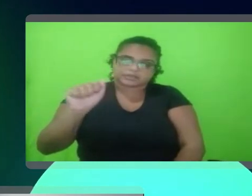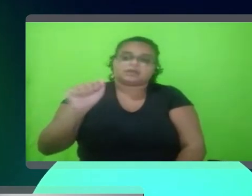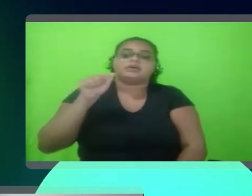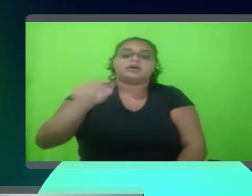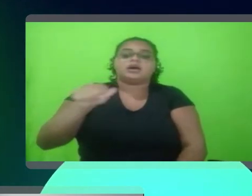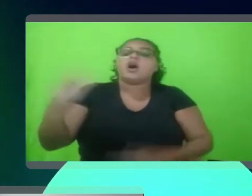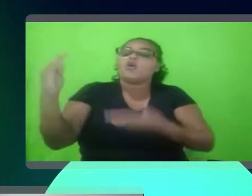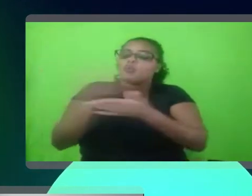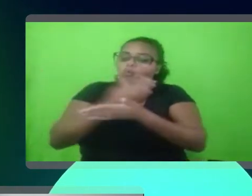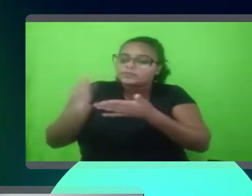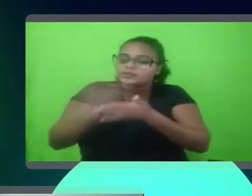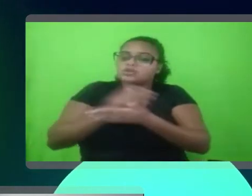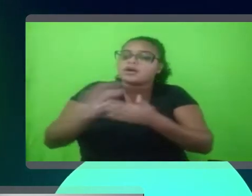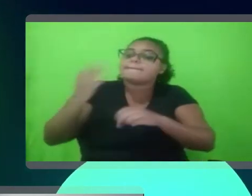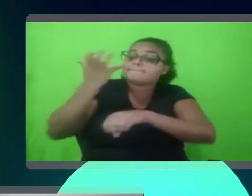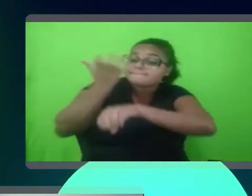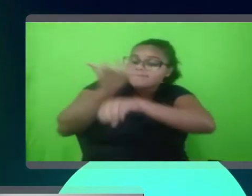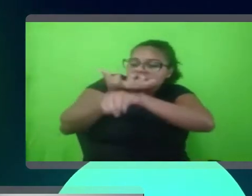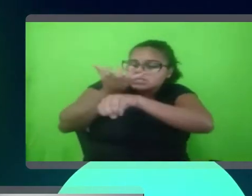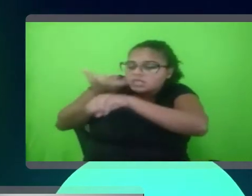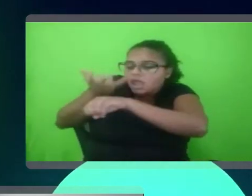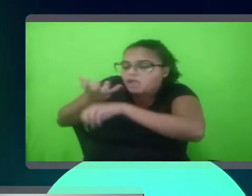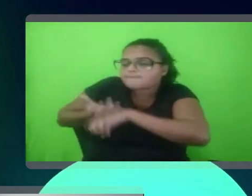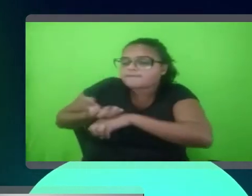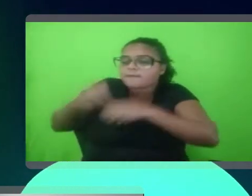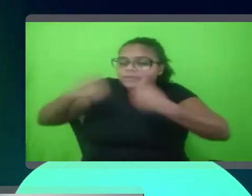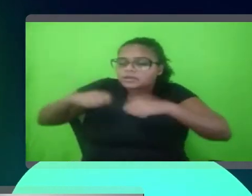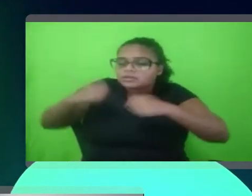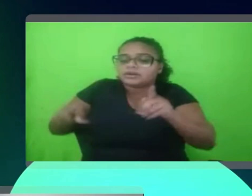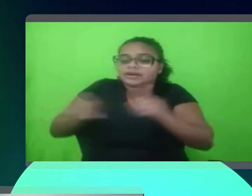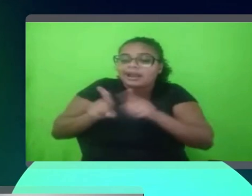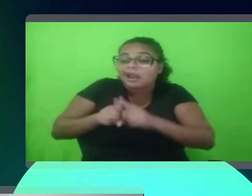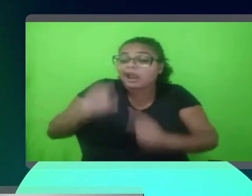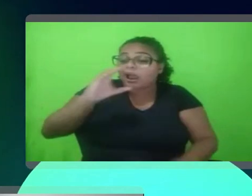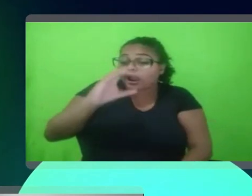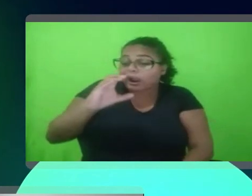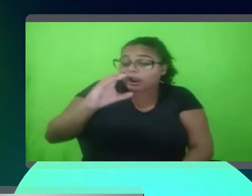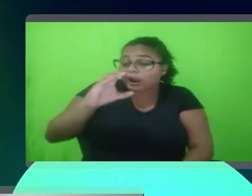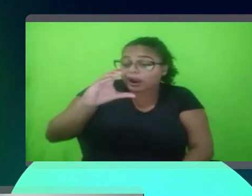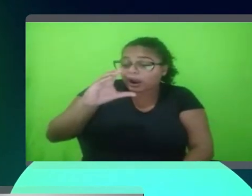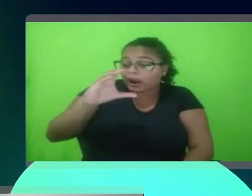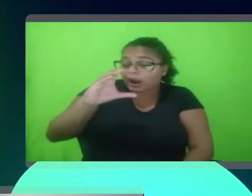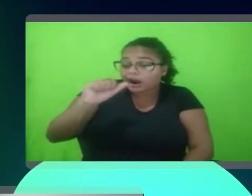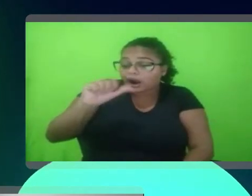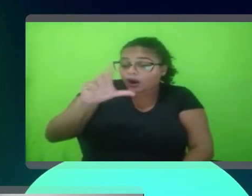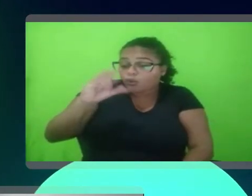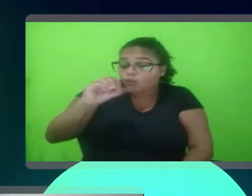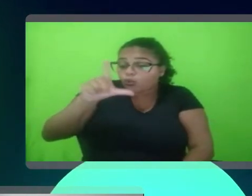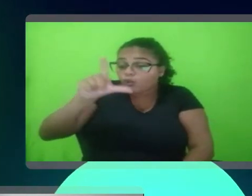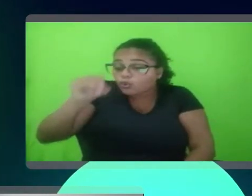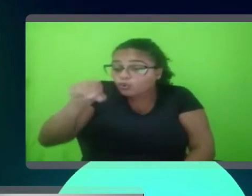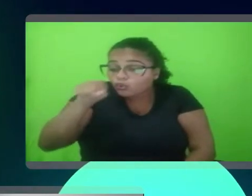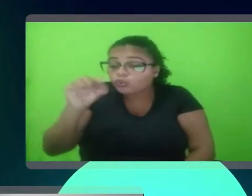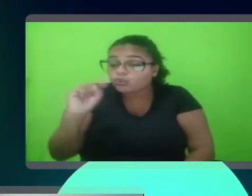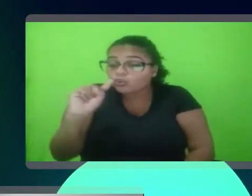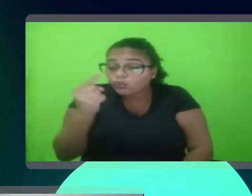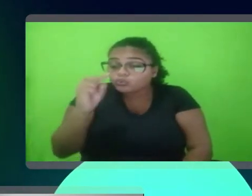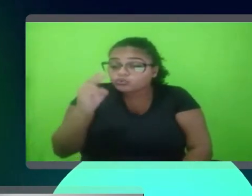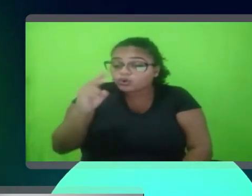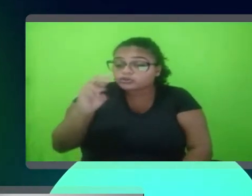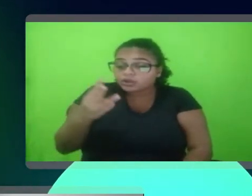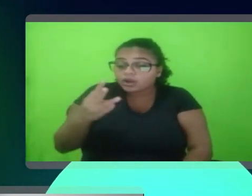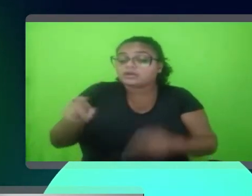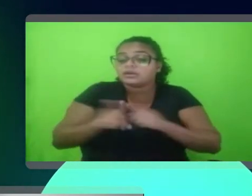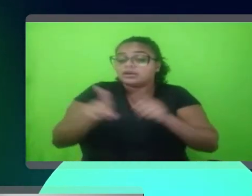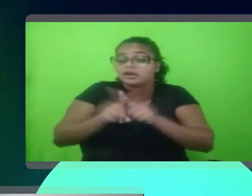matérias que você vai ter que fazer, né, que aí são matérias, cálculo 1, cálculo 2, cálculo 3, é, computação científica 1 e